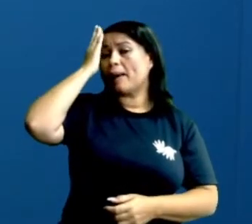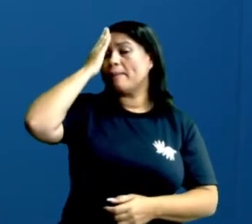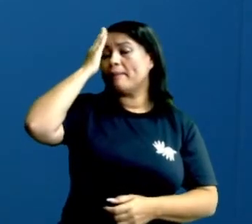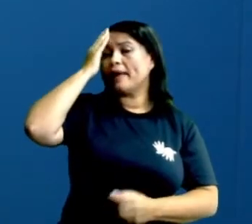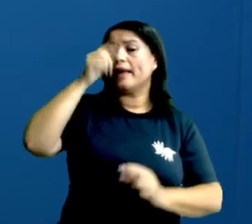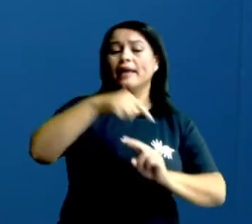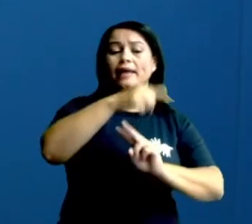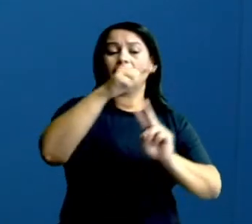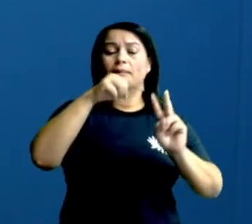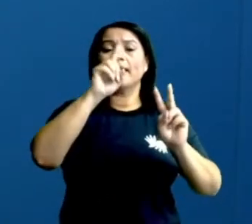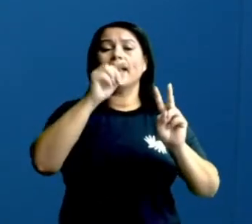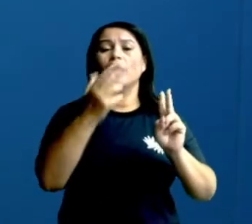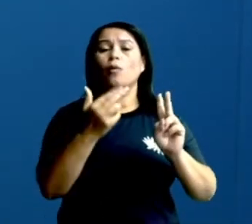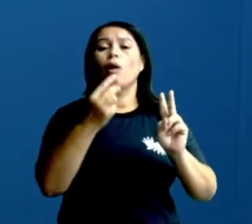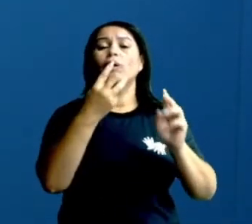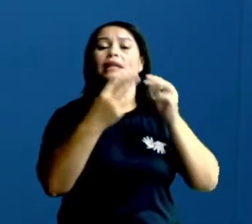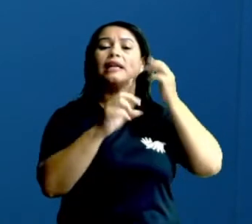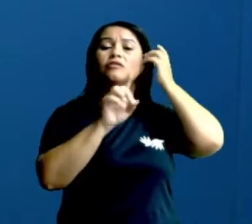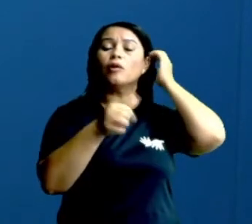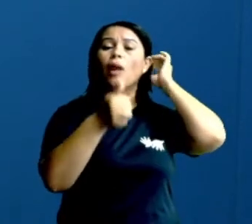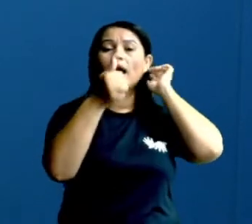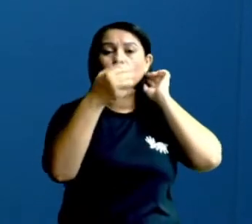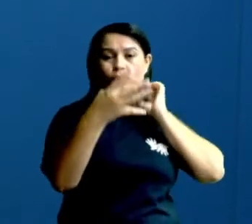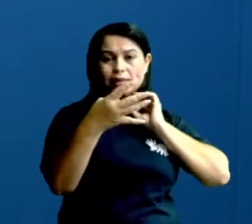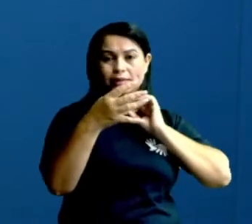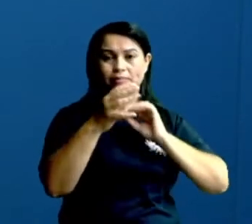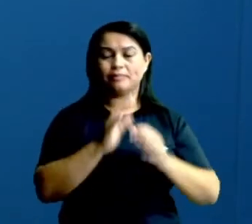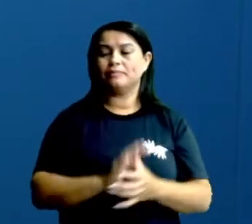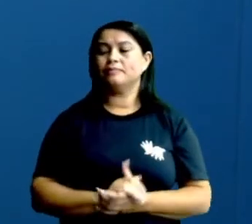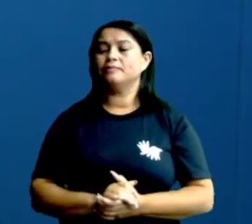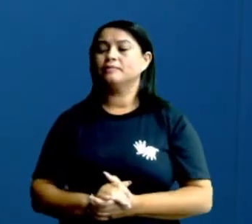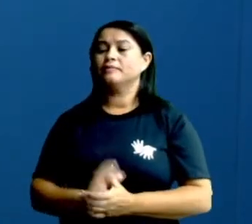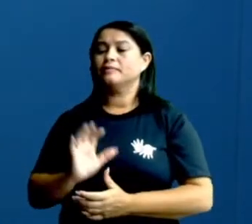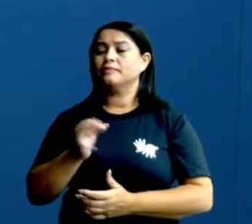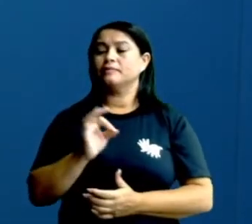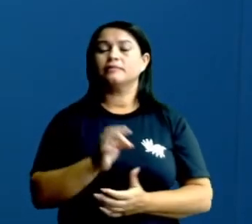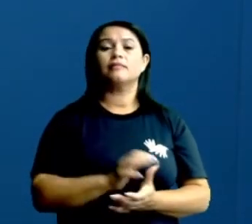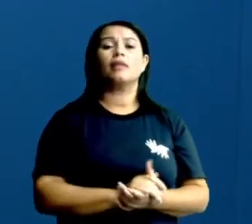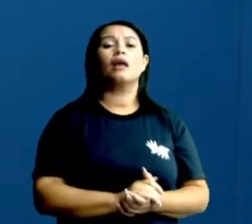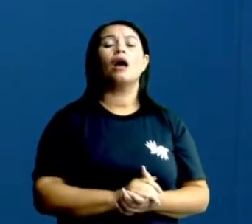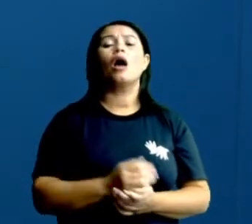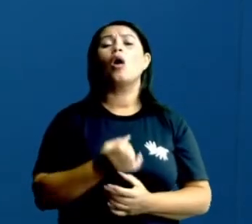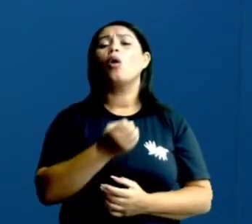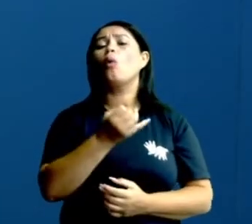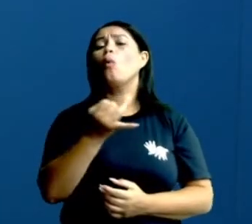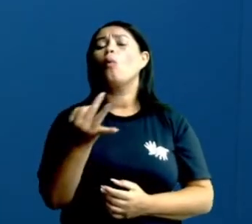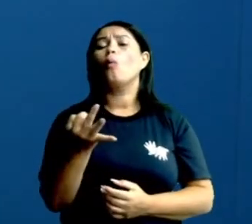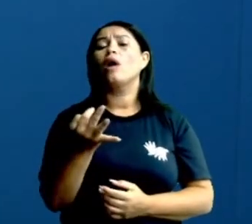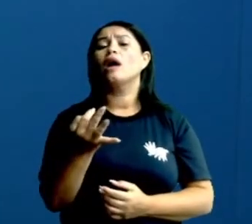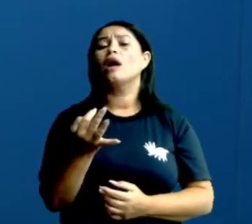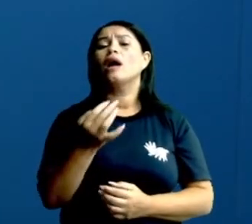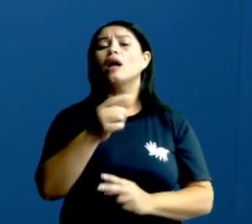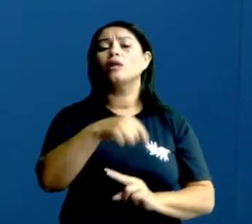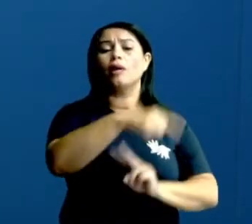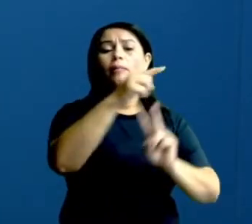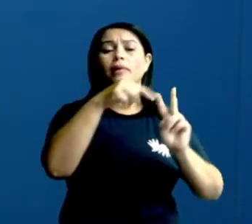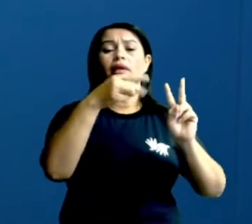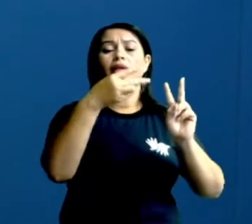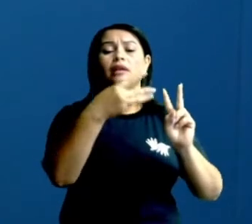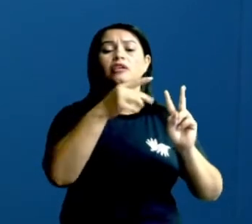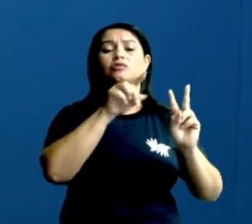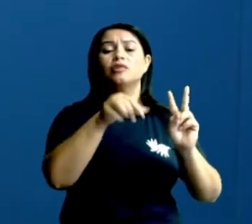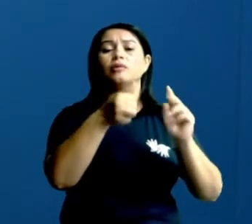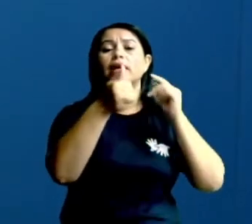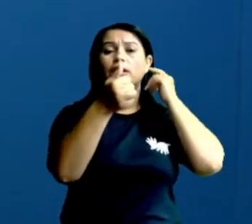que pi é igual a 3,14. Tá certo? Quanto é que vale pi? Pi é igual a